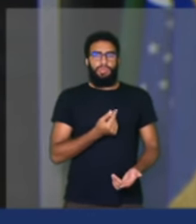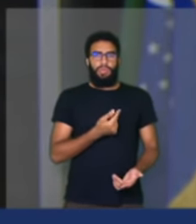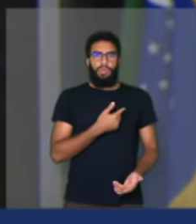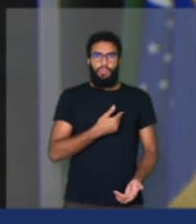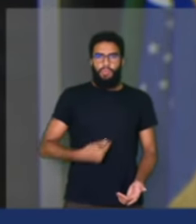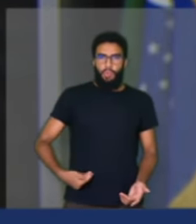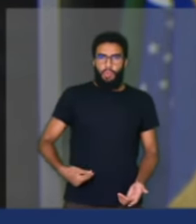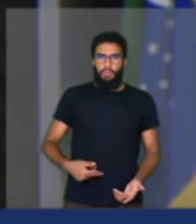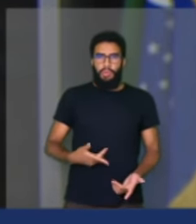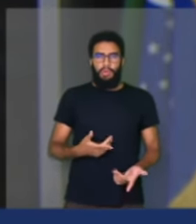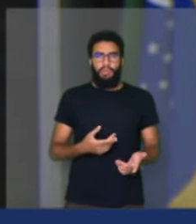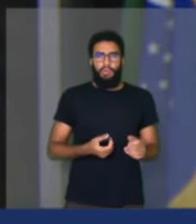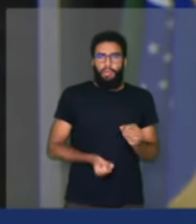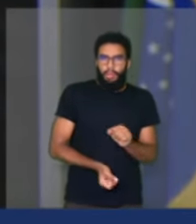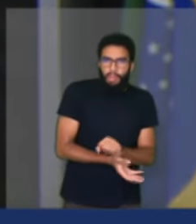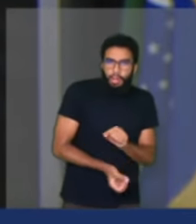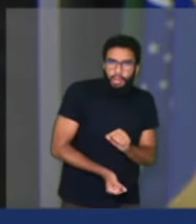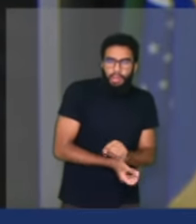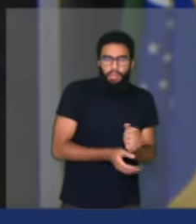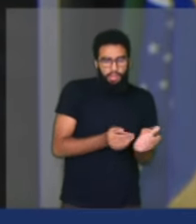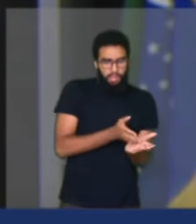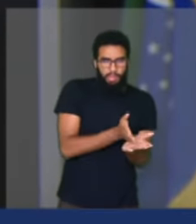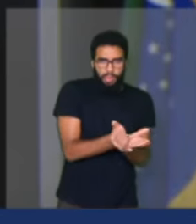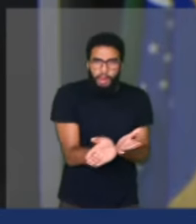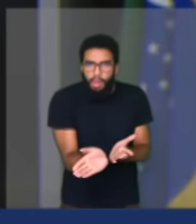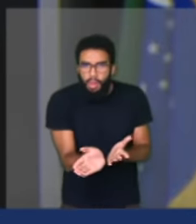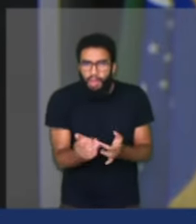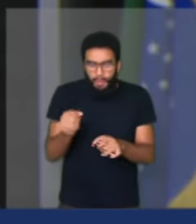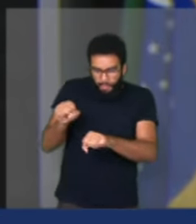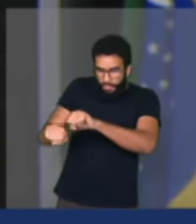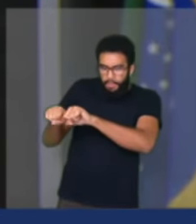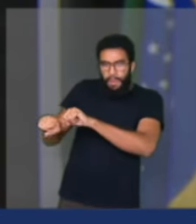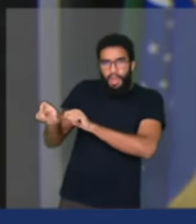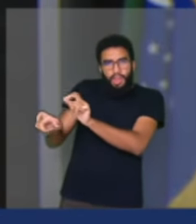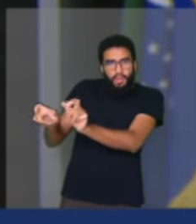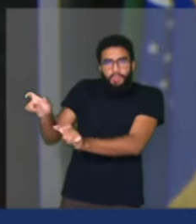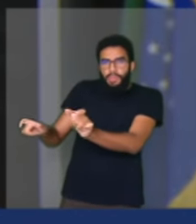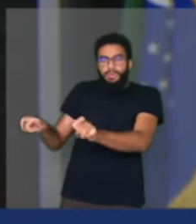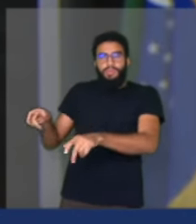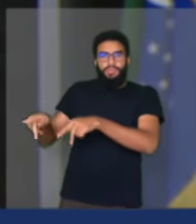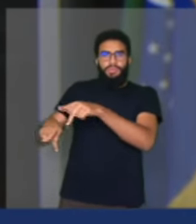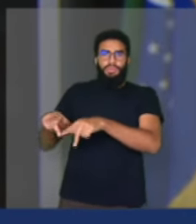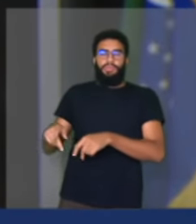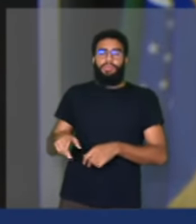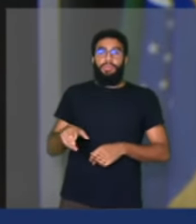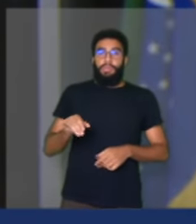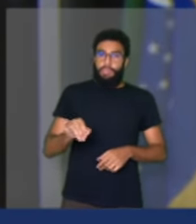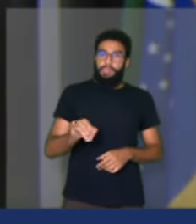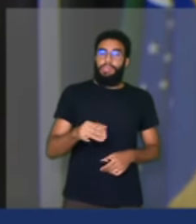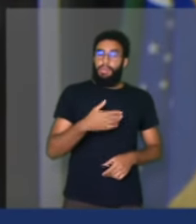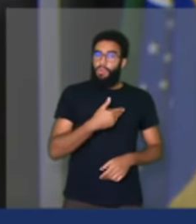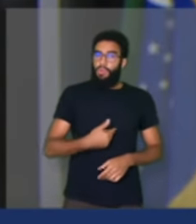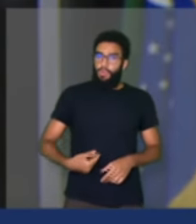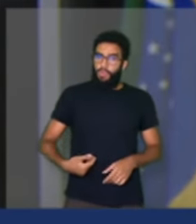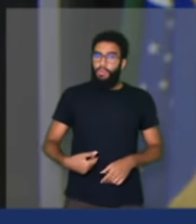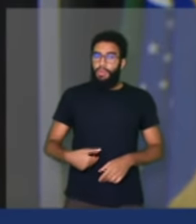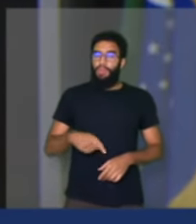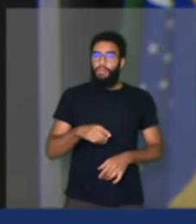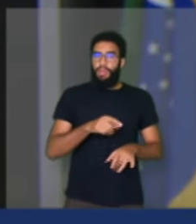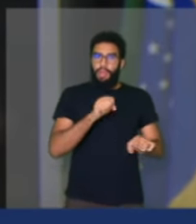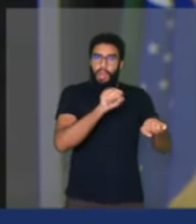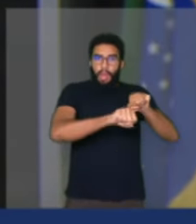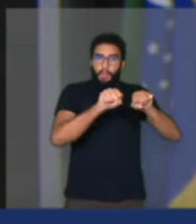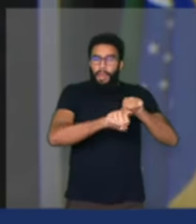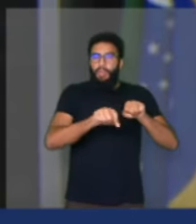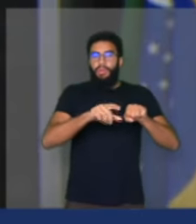quem corrompe com recurso público, mata pessoas. Se tem algum governo que foi genocida, foi o governo que bateu